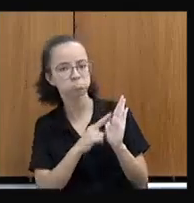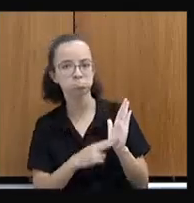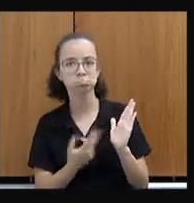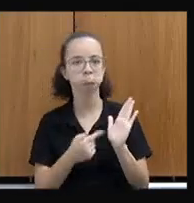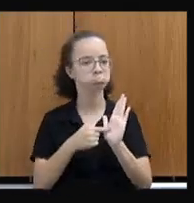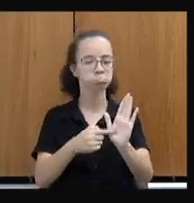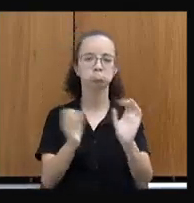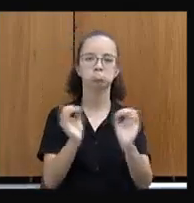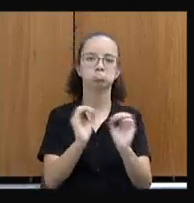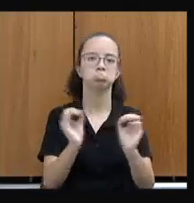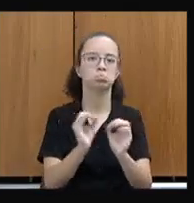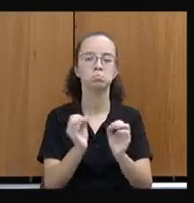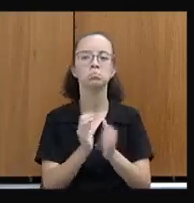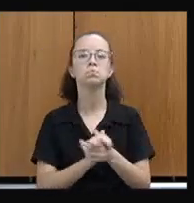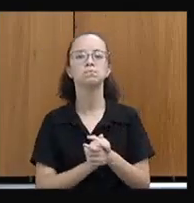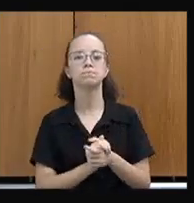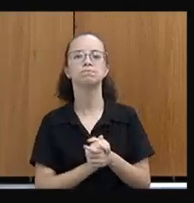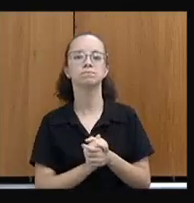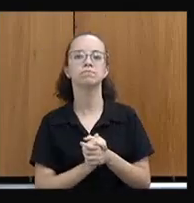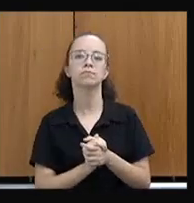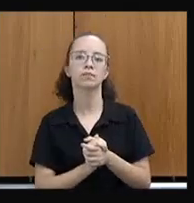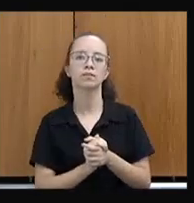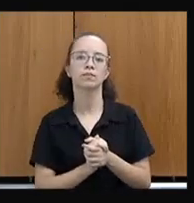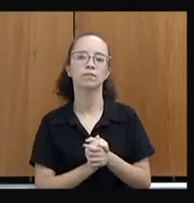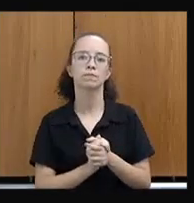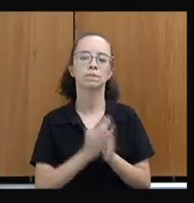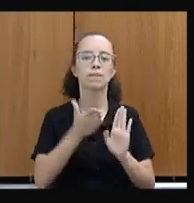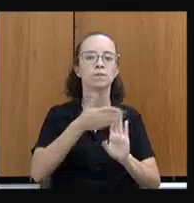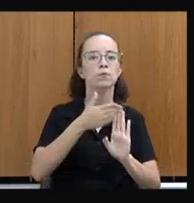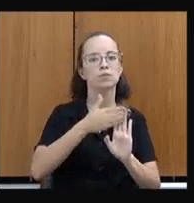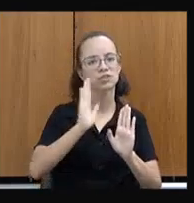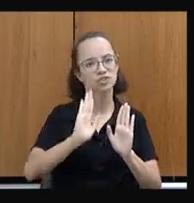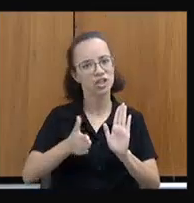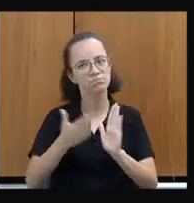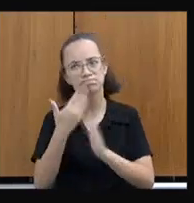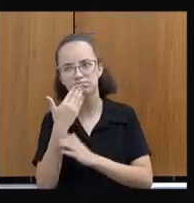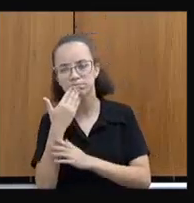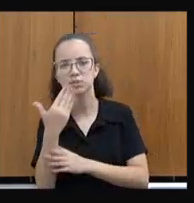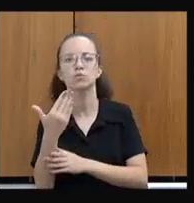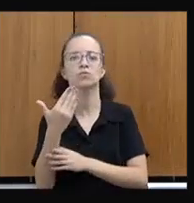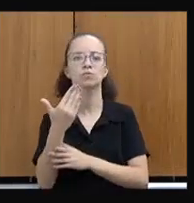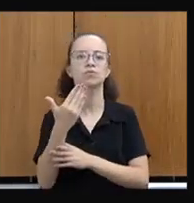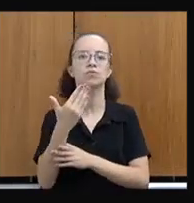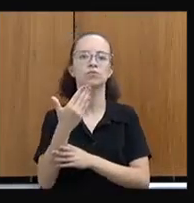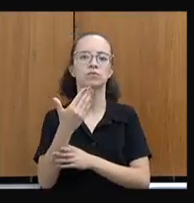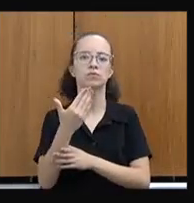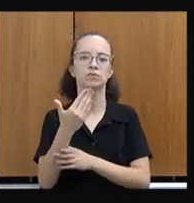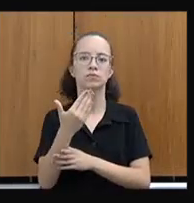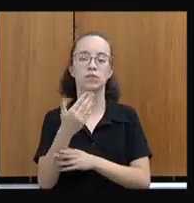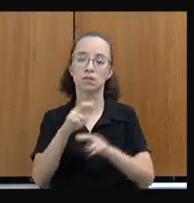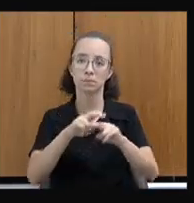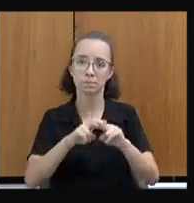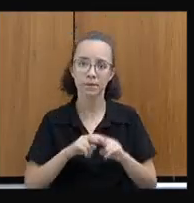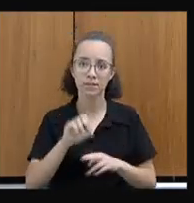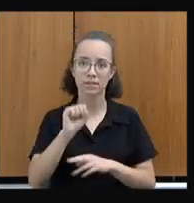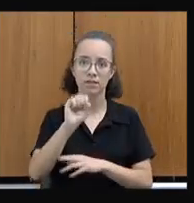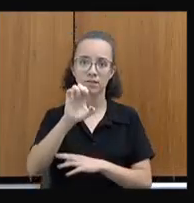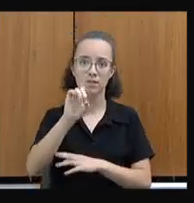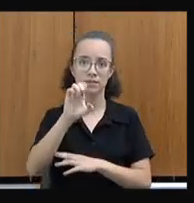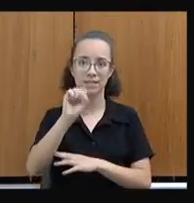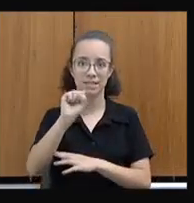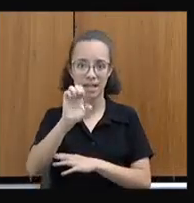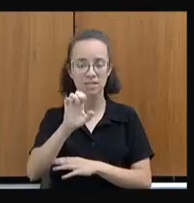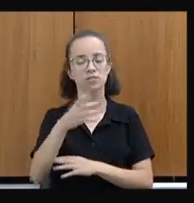apresentado aí na proposta do que já foi feito, o que está previsto para fazer pela CDS. Então, eu gostaria de